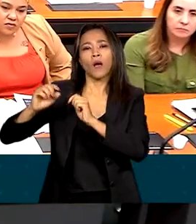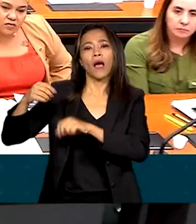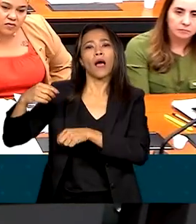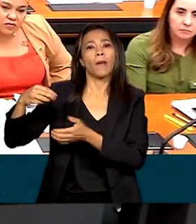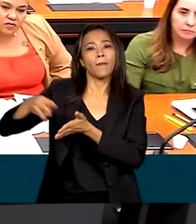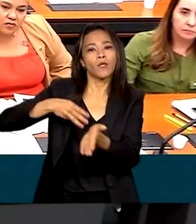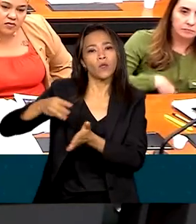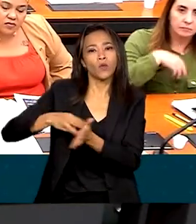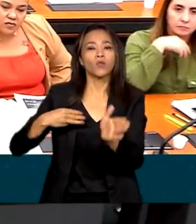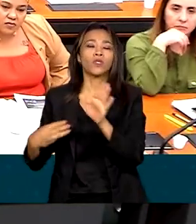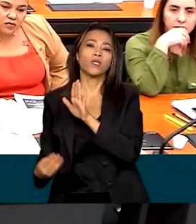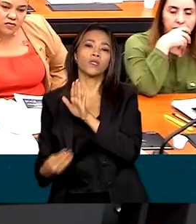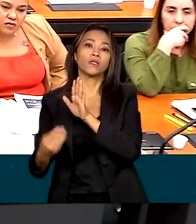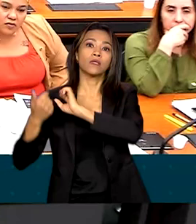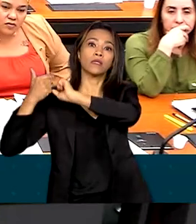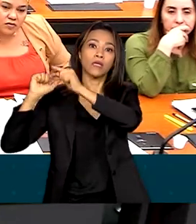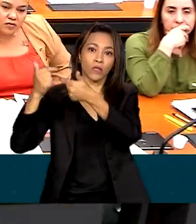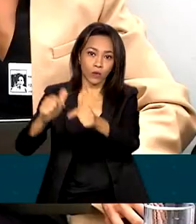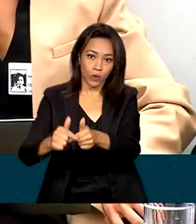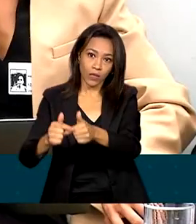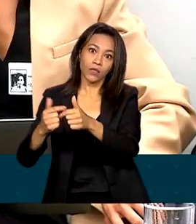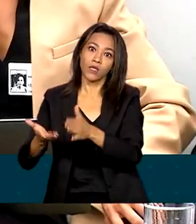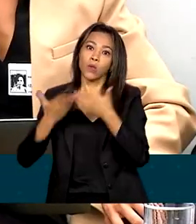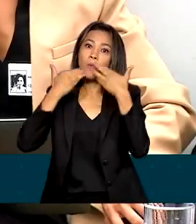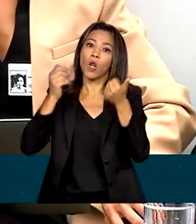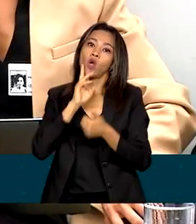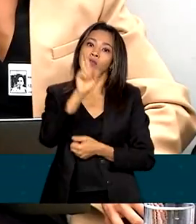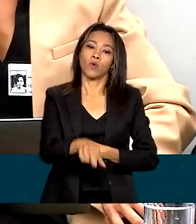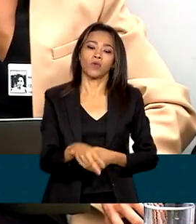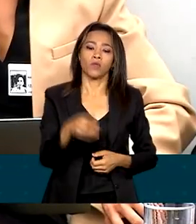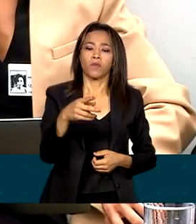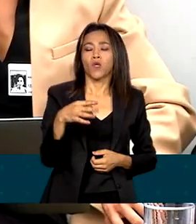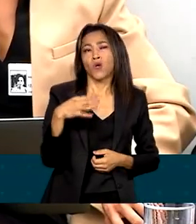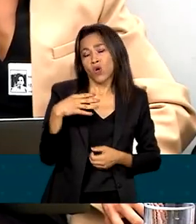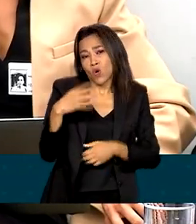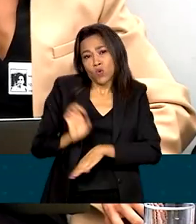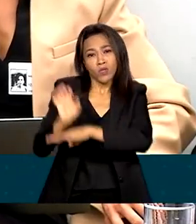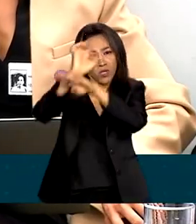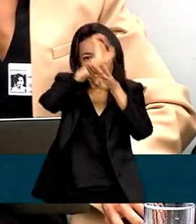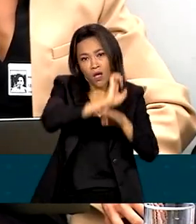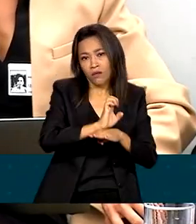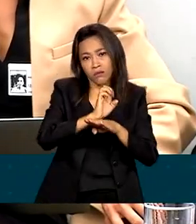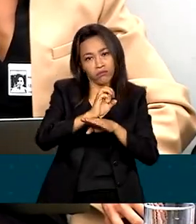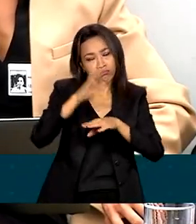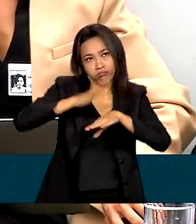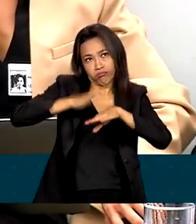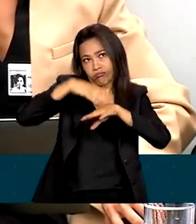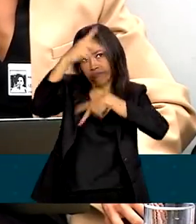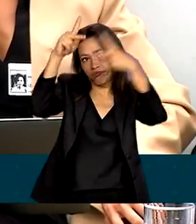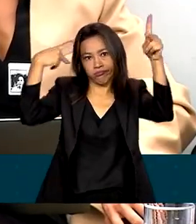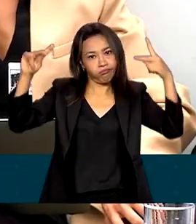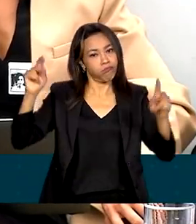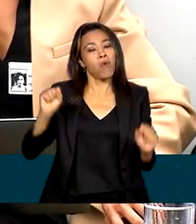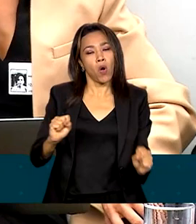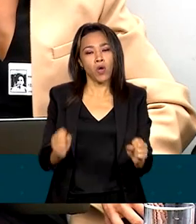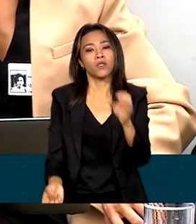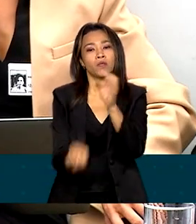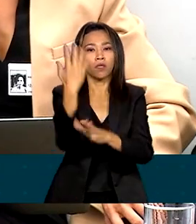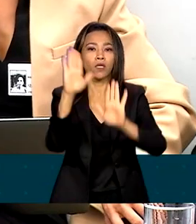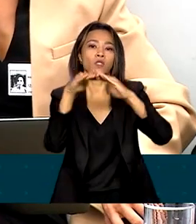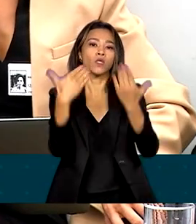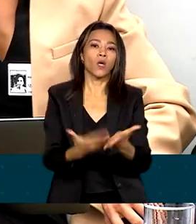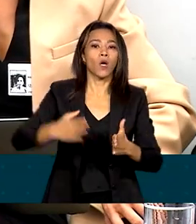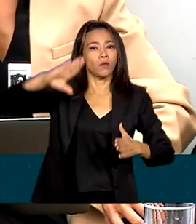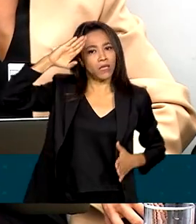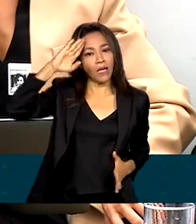apresentar o melhor resultado. Os estados têm autonomia de criar suas escolas cívico-militares se desejarem, mas